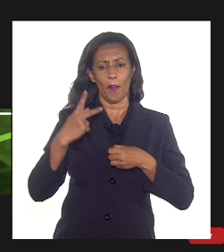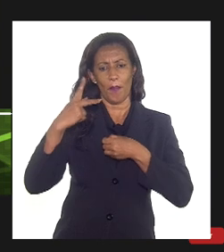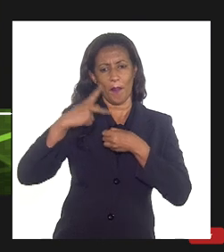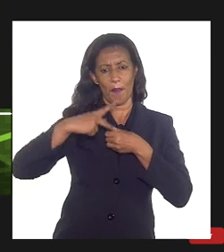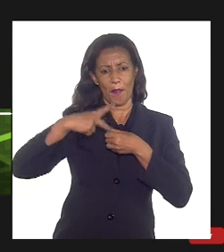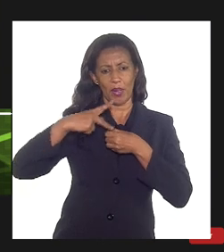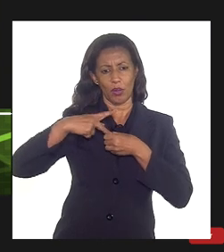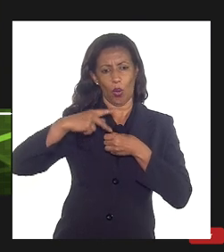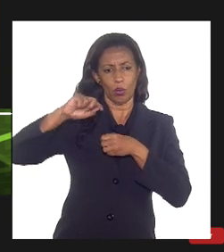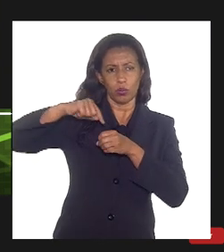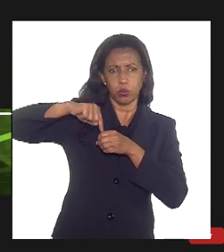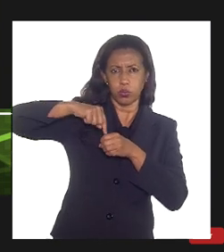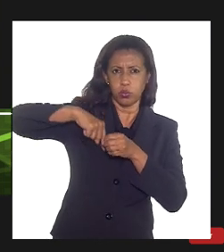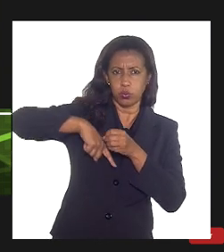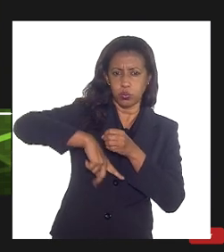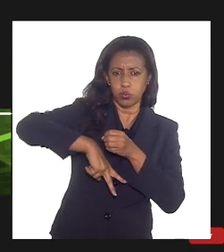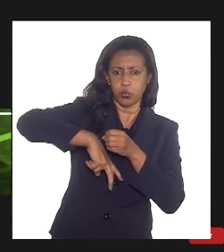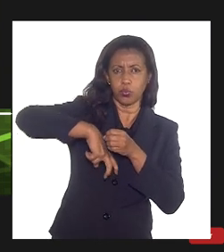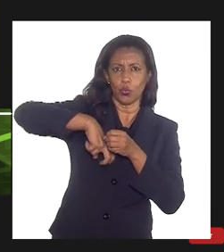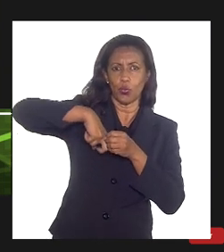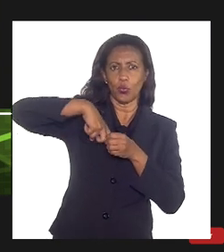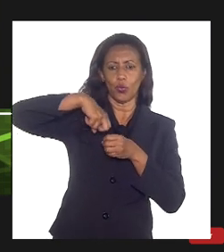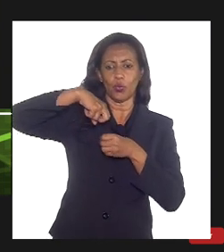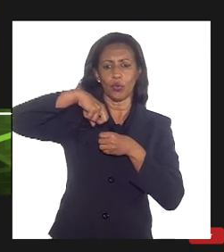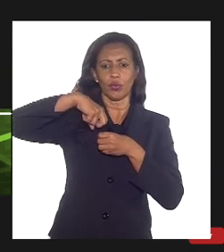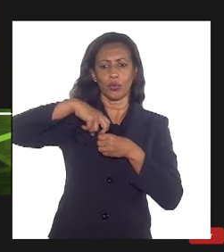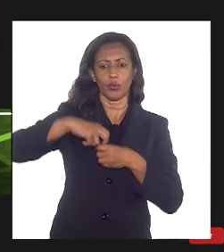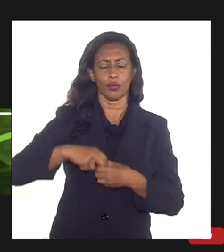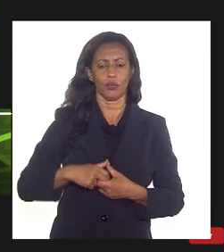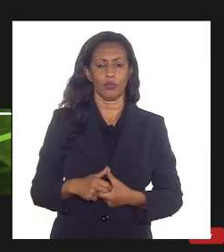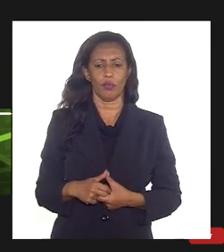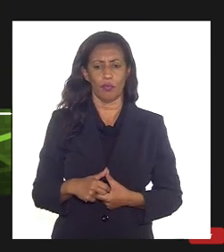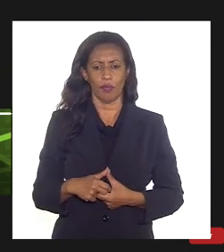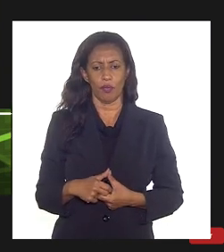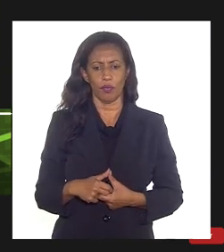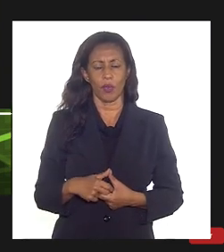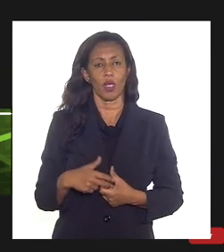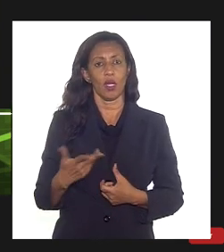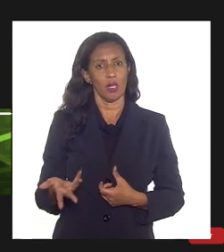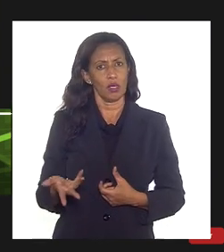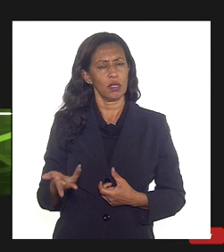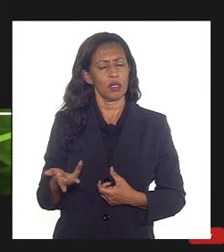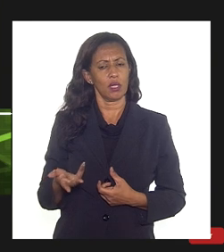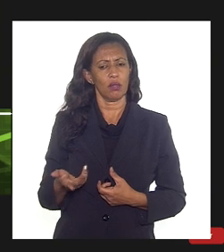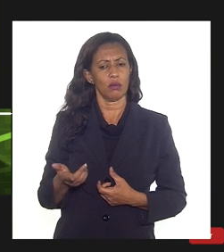reservatório dentro do reservatório são investimentos